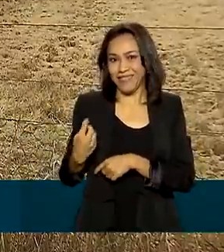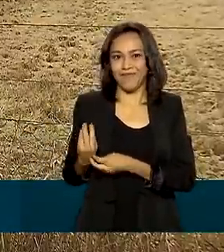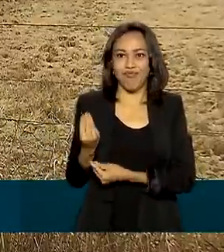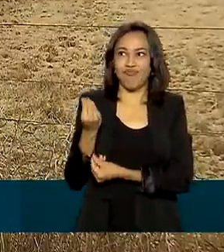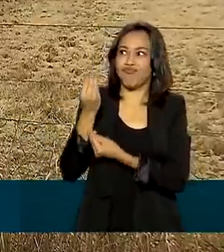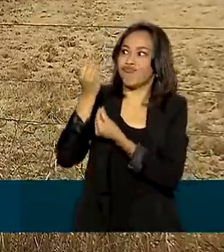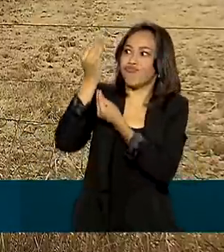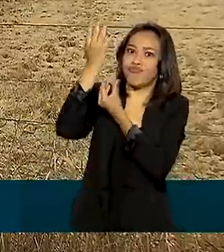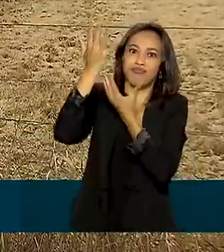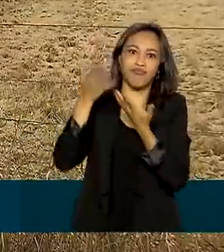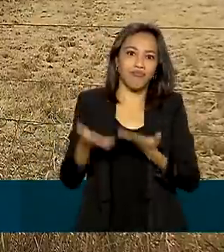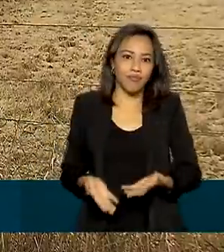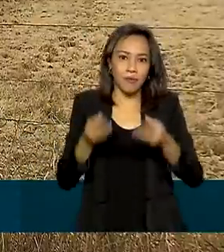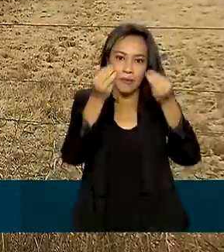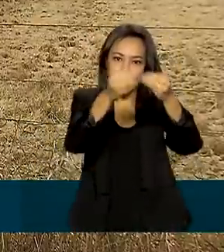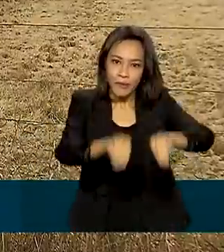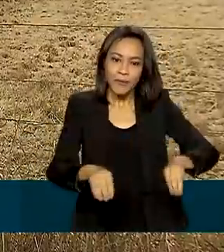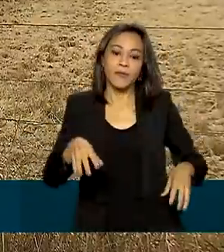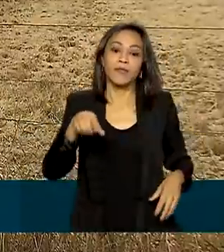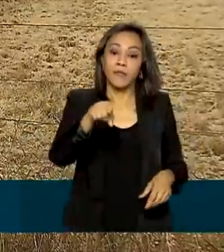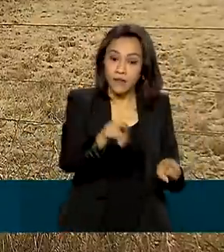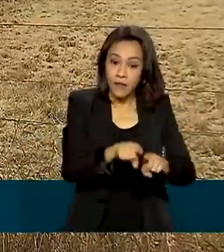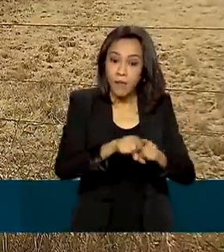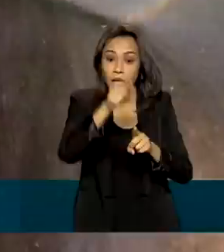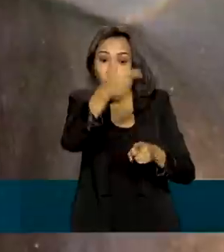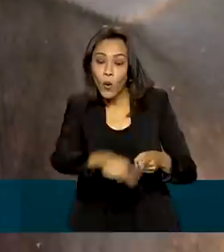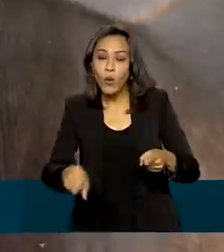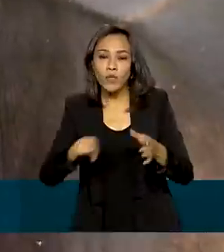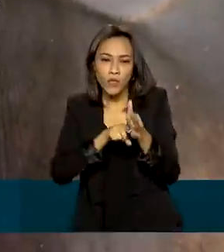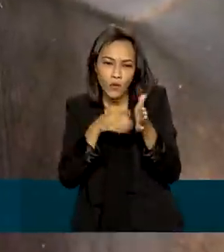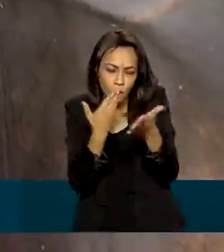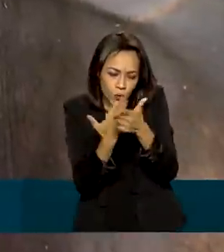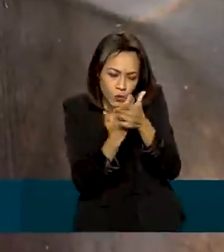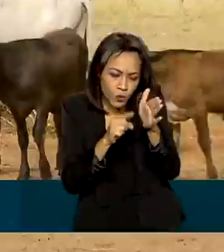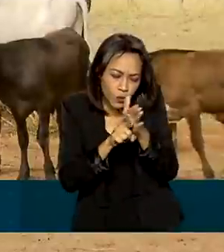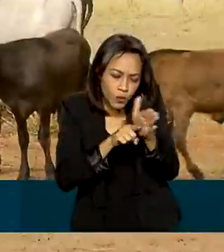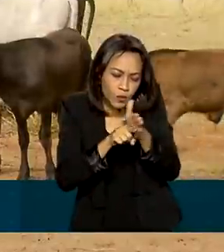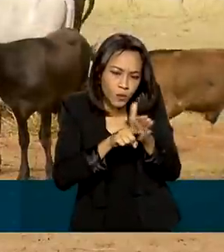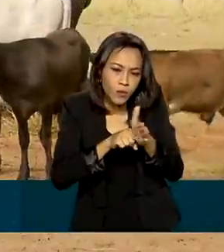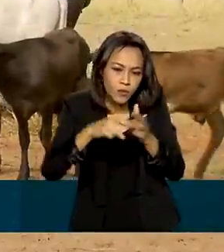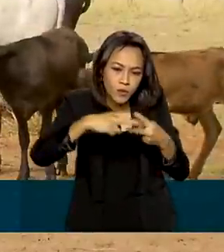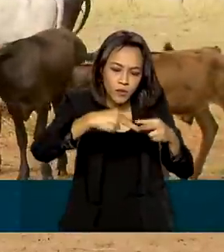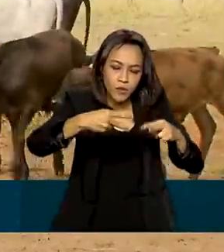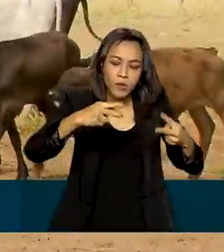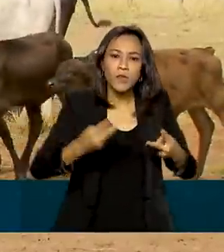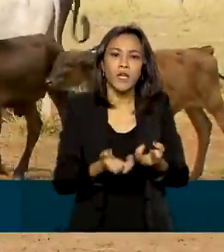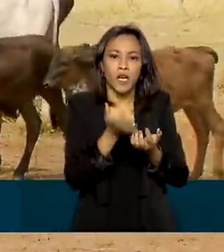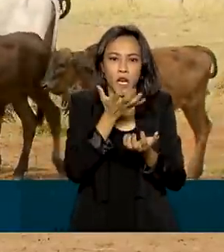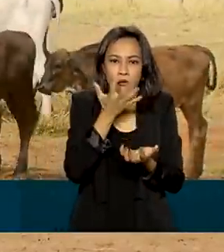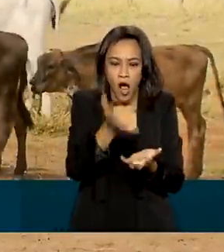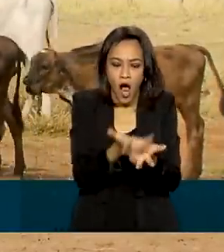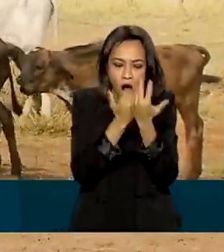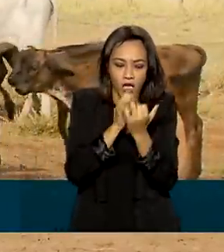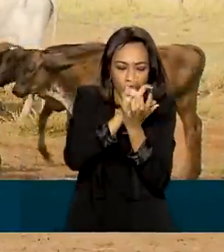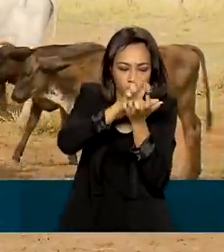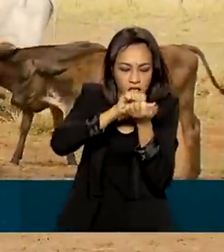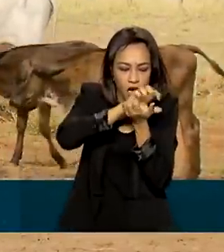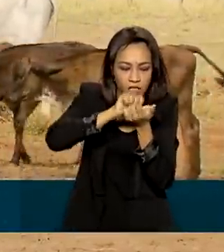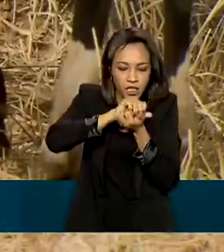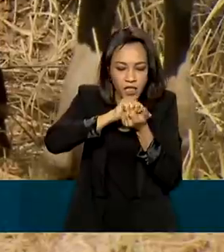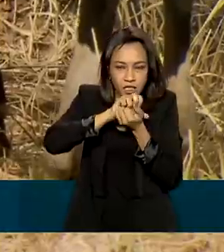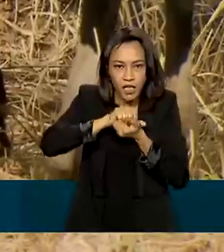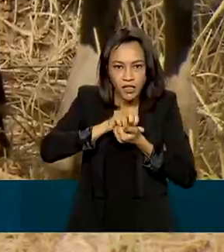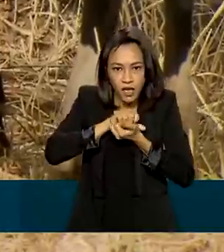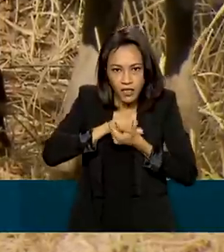projetos em estudo está a modificação genética de pastagem, para que o animal possa fazer uma digestão mais rápida, eliminando